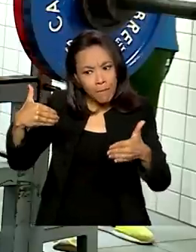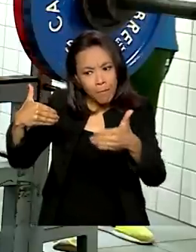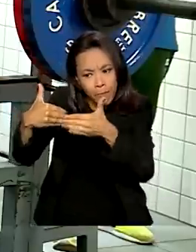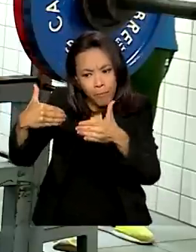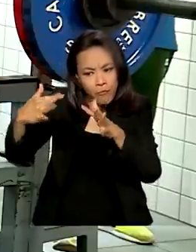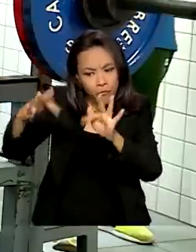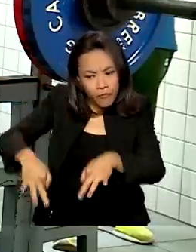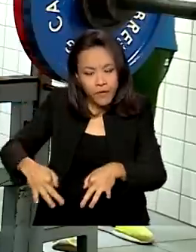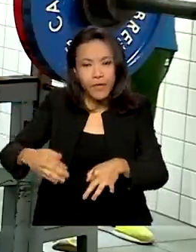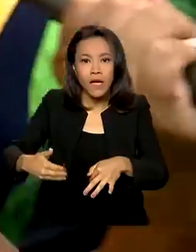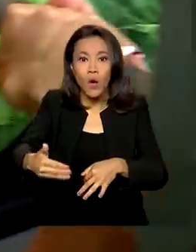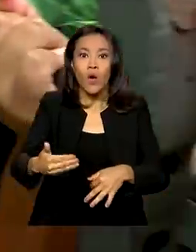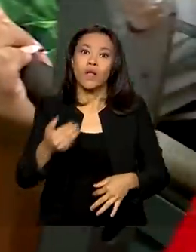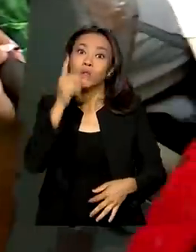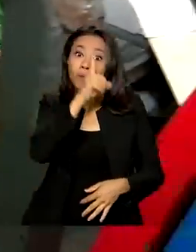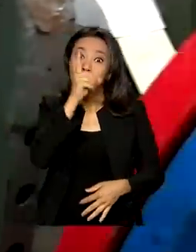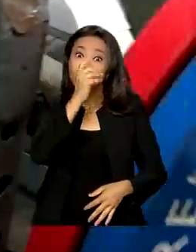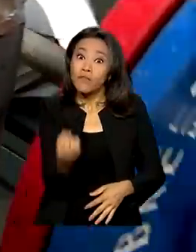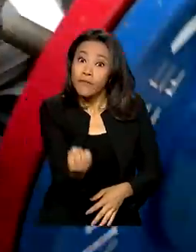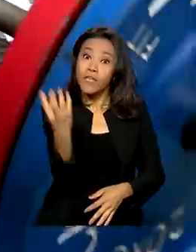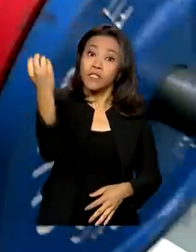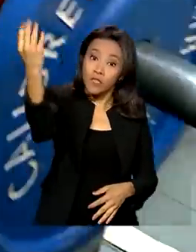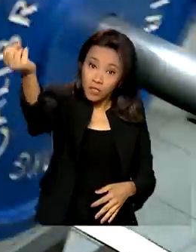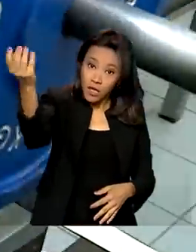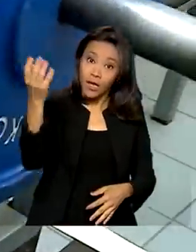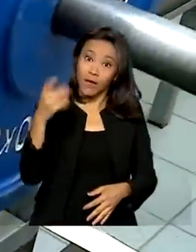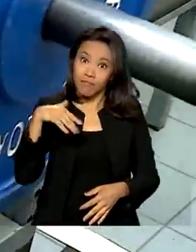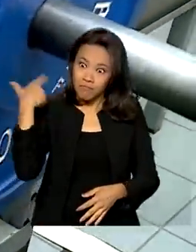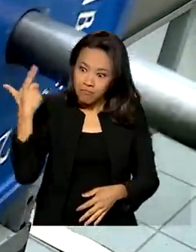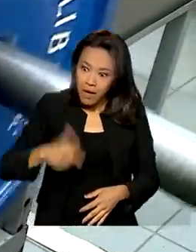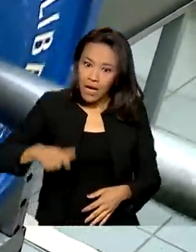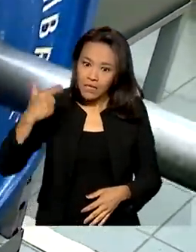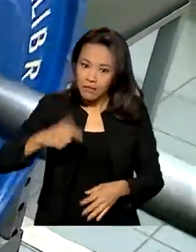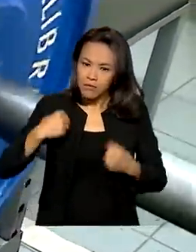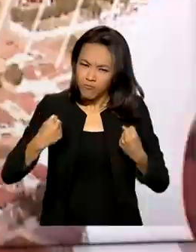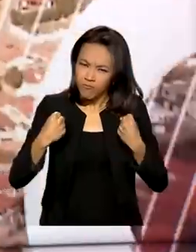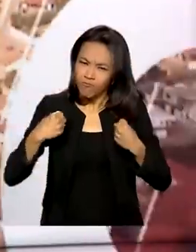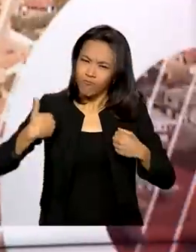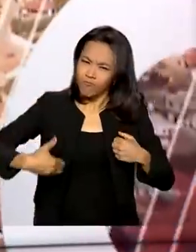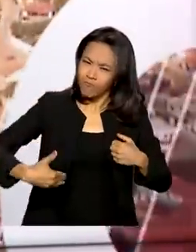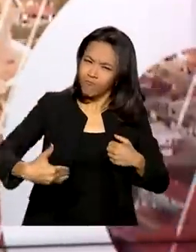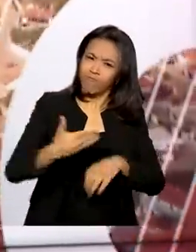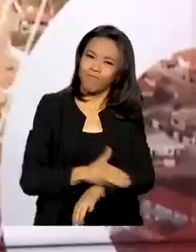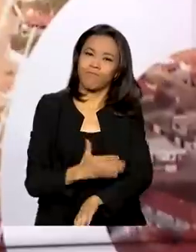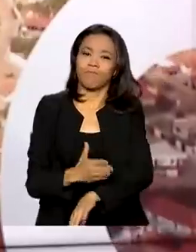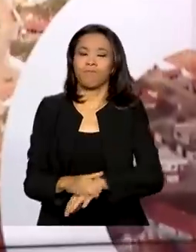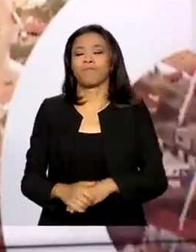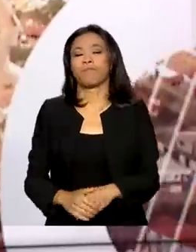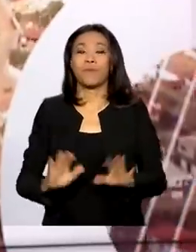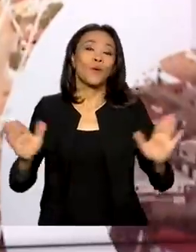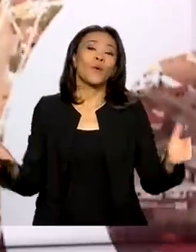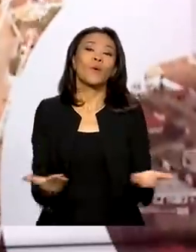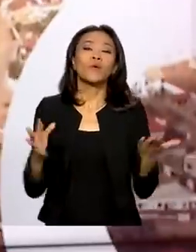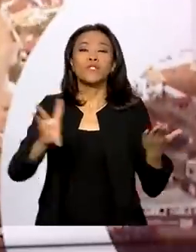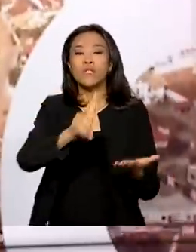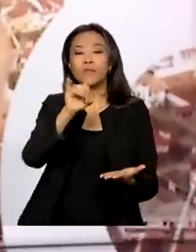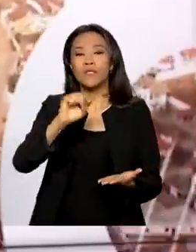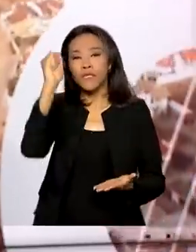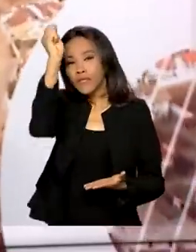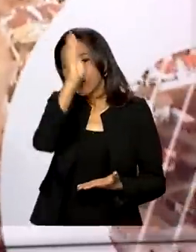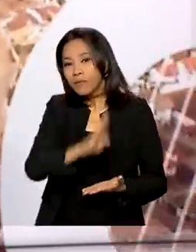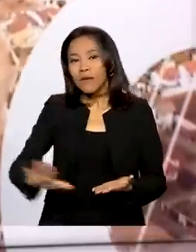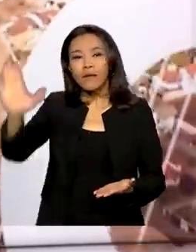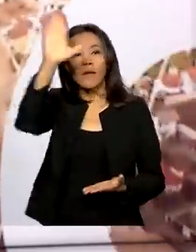A gente já viaja agora no domingo, então está cada vez mais intensa. Hoje é o Dia Nacional dos